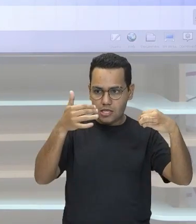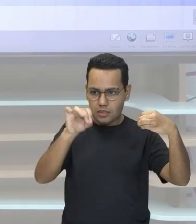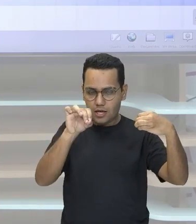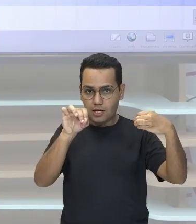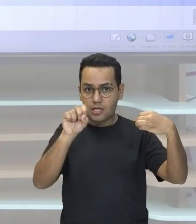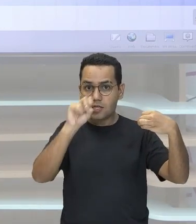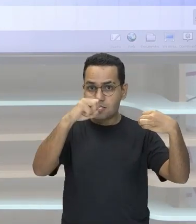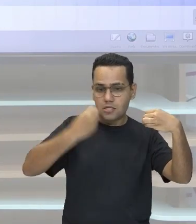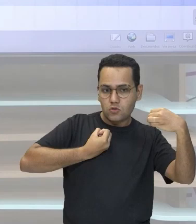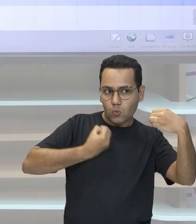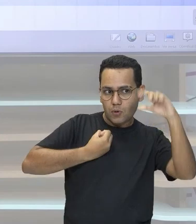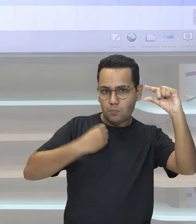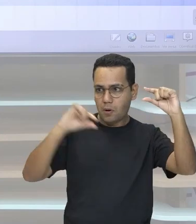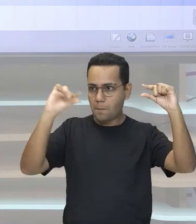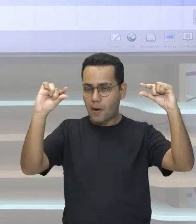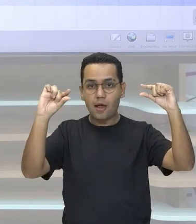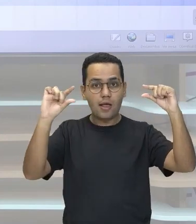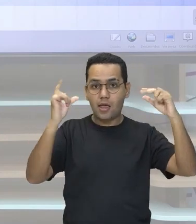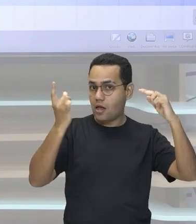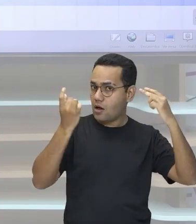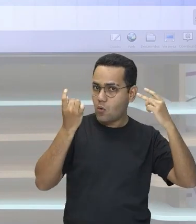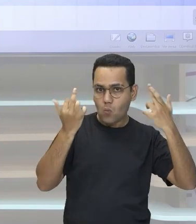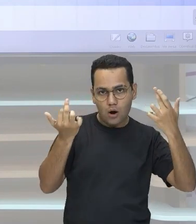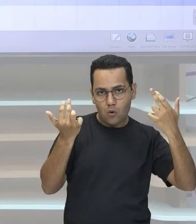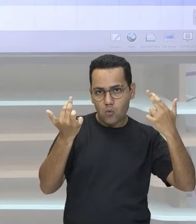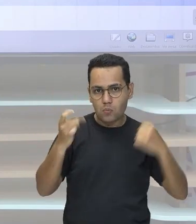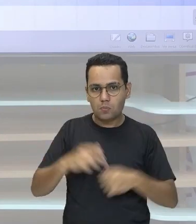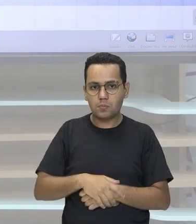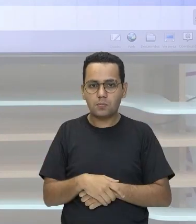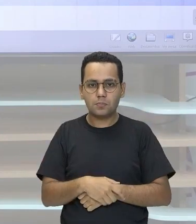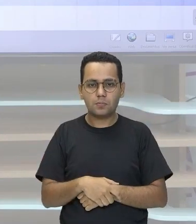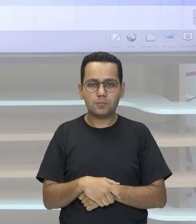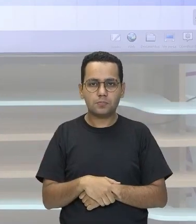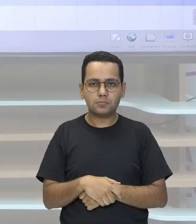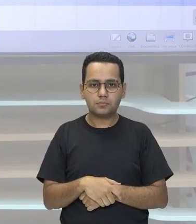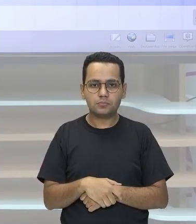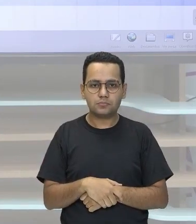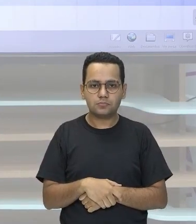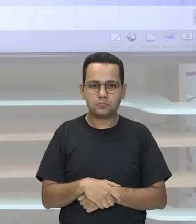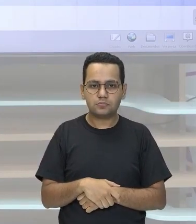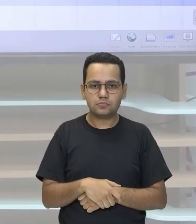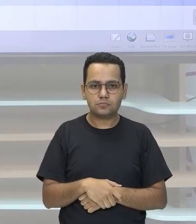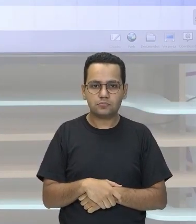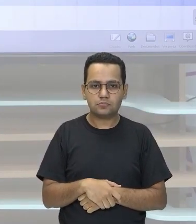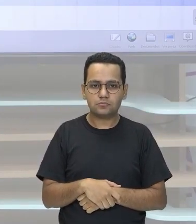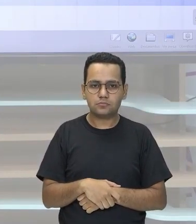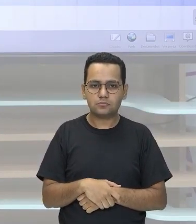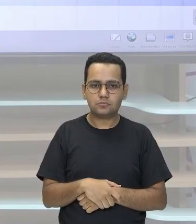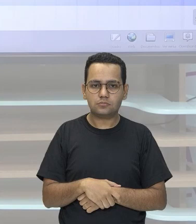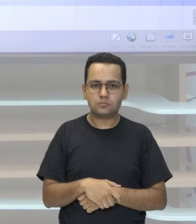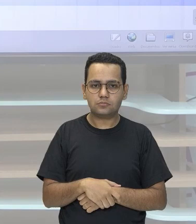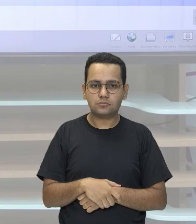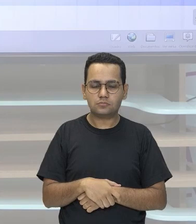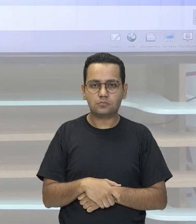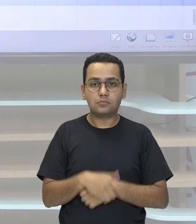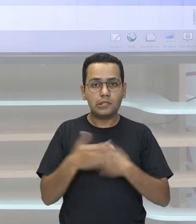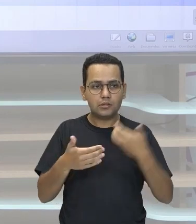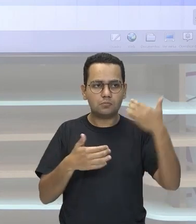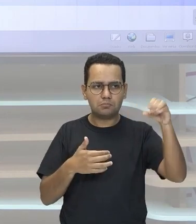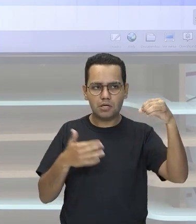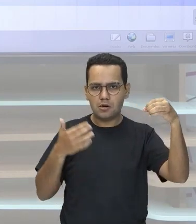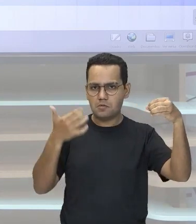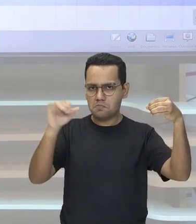Ou seja Eu vou olhar Para a potência De base 10 E vou olhar Para o expoente São iguais